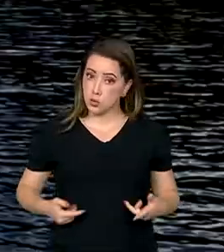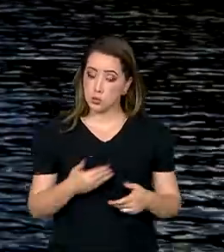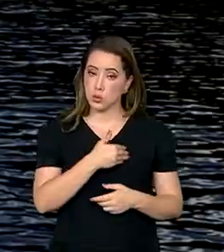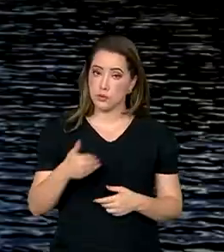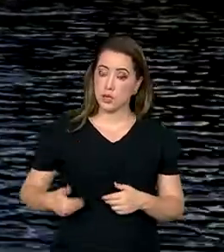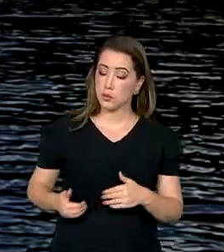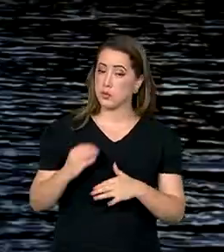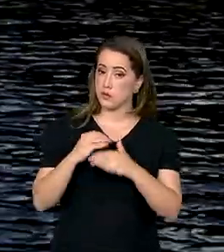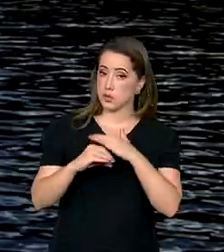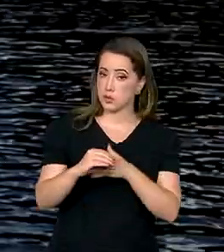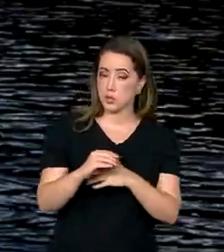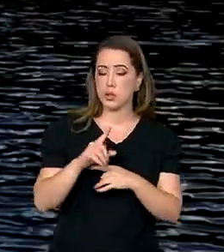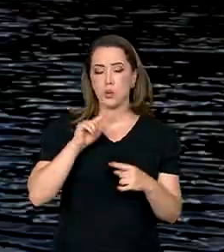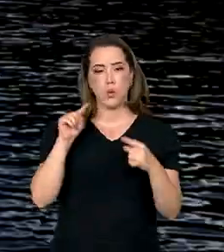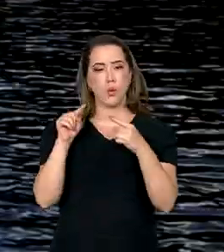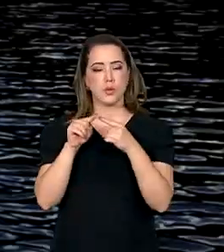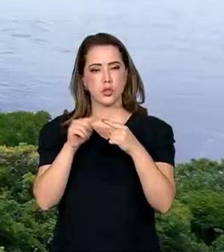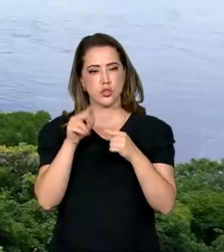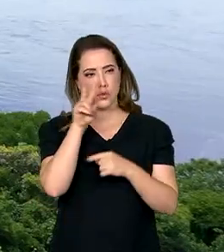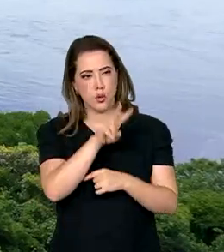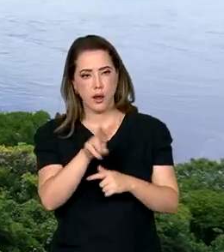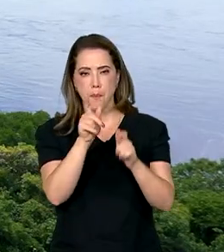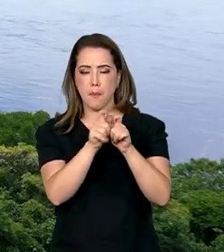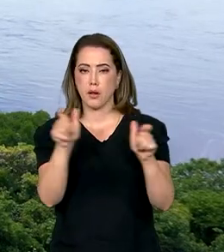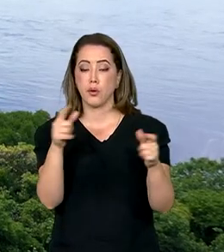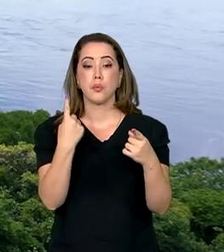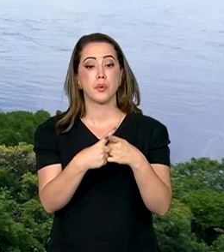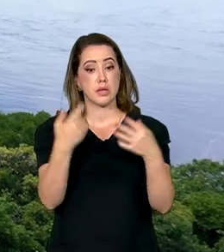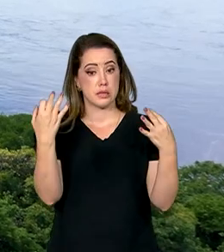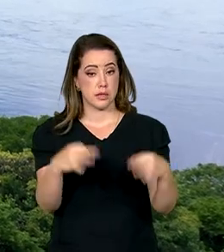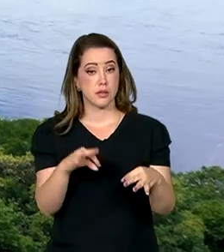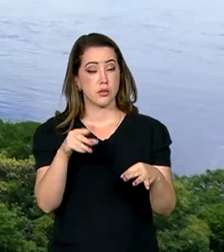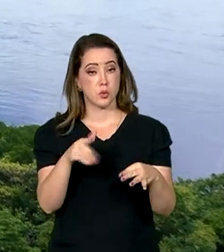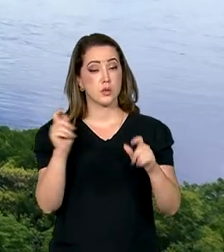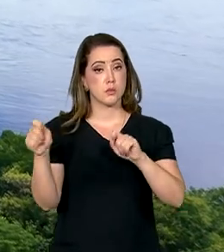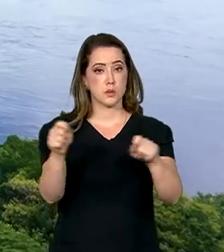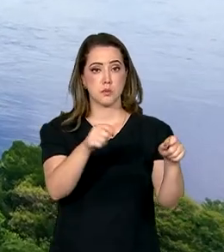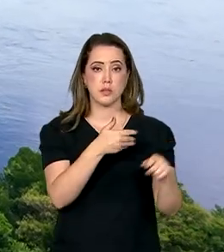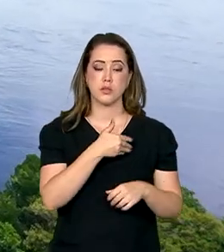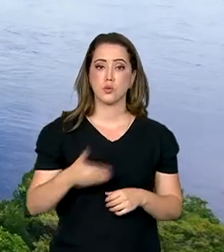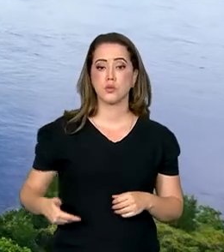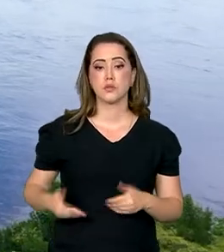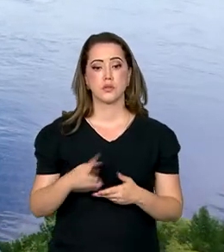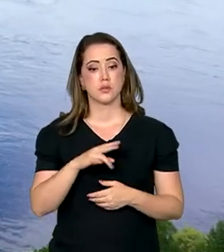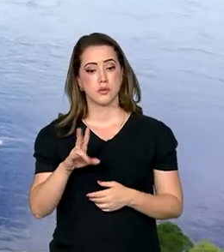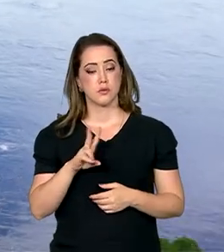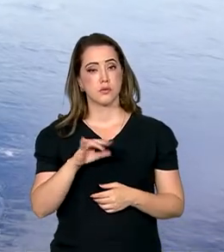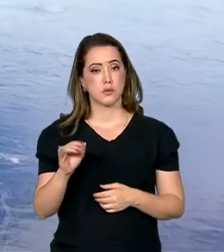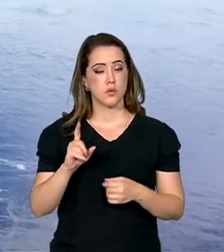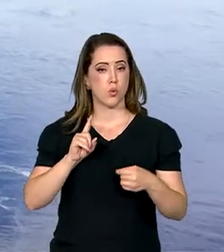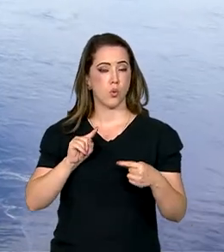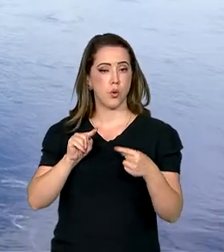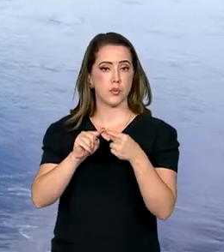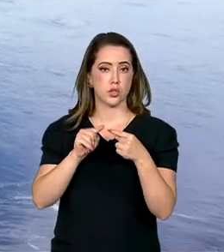investimento público, tendo esse olhar ampliado. Porque, com certeza, todos os instrumentos de governança voltados